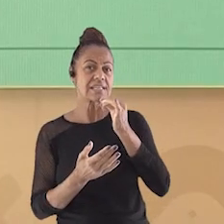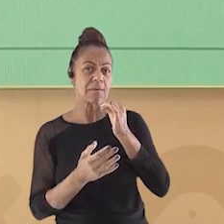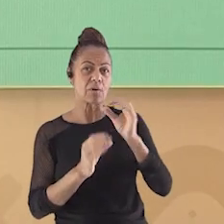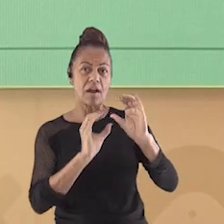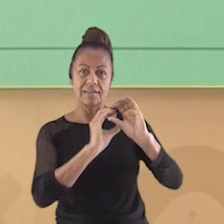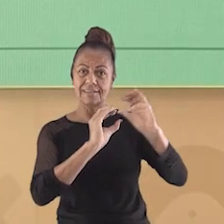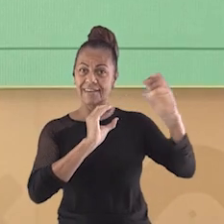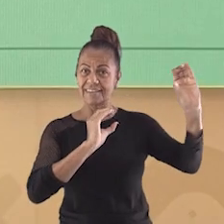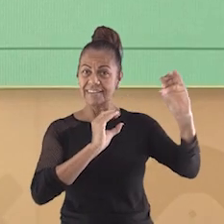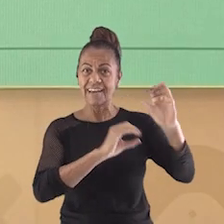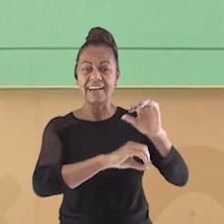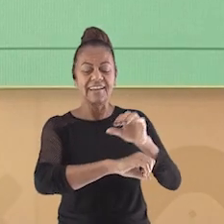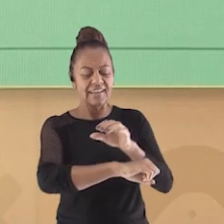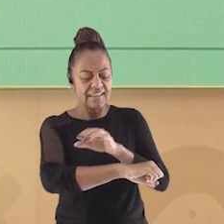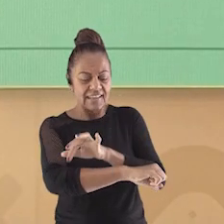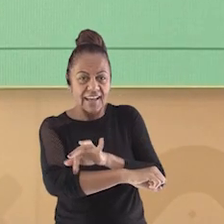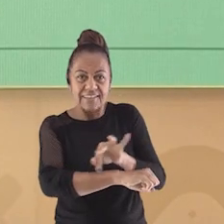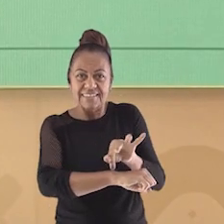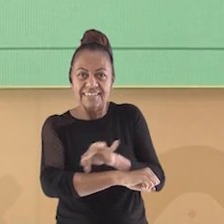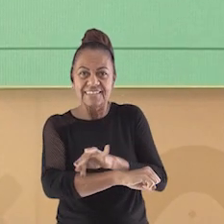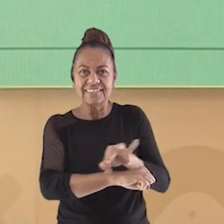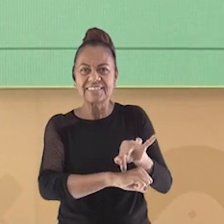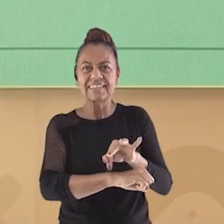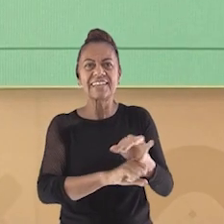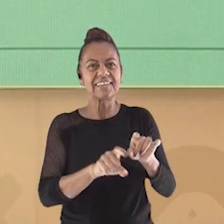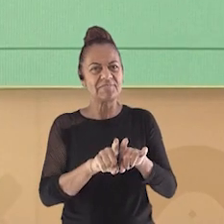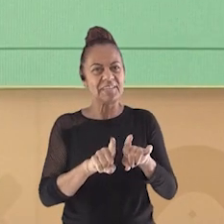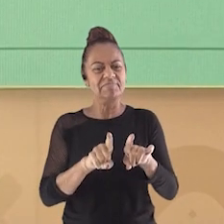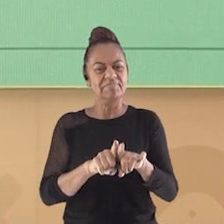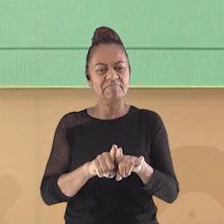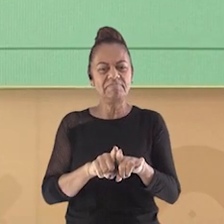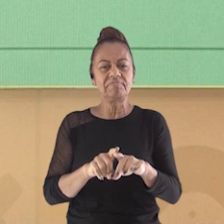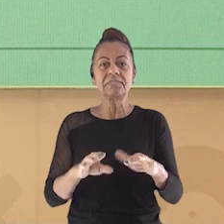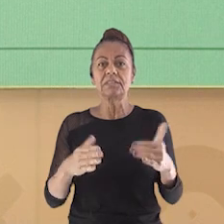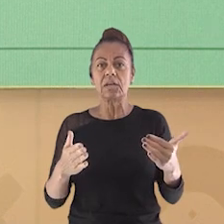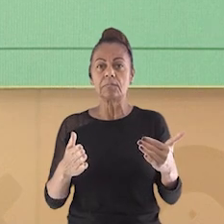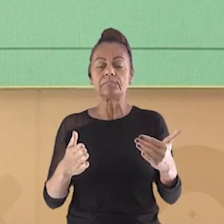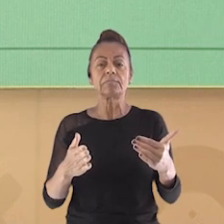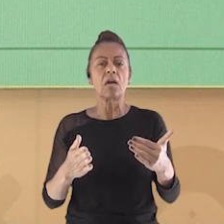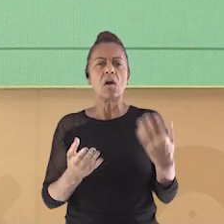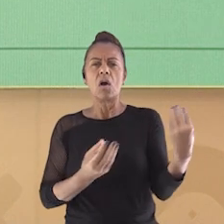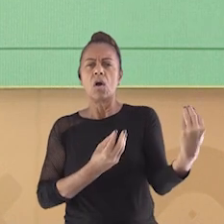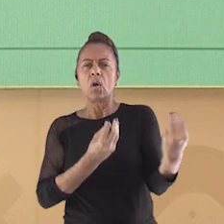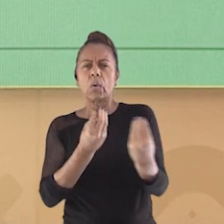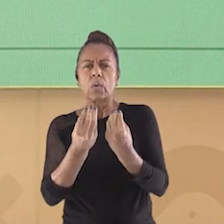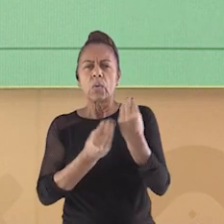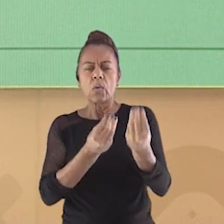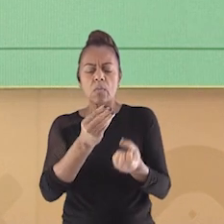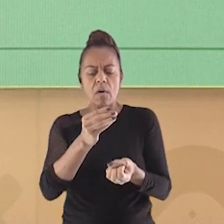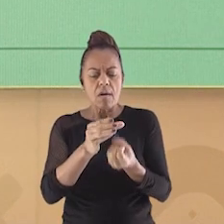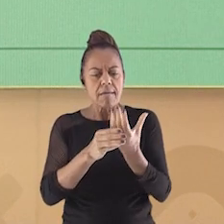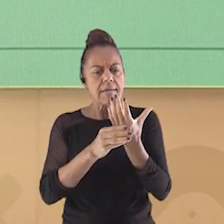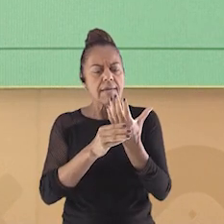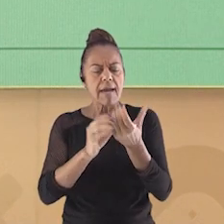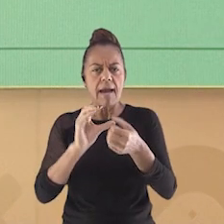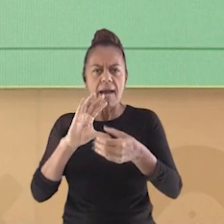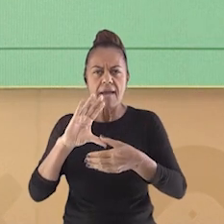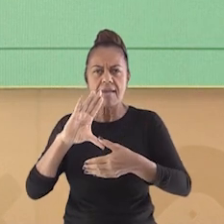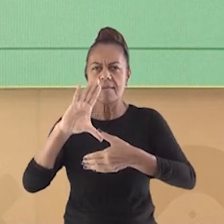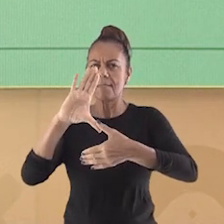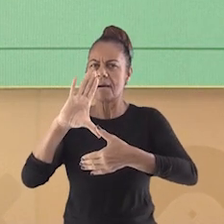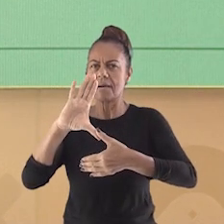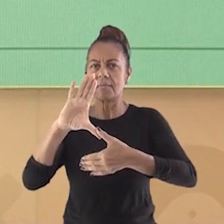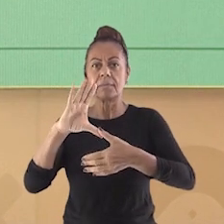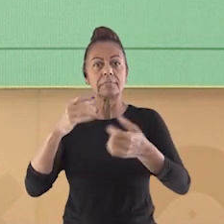Para ficarmos craques na interpretação e criação dos mapas, precisamos entender quais são os elementos